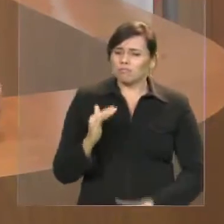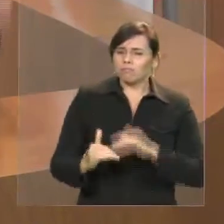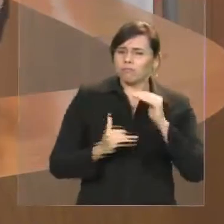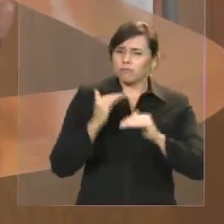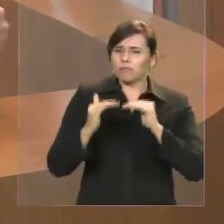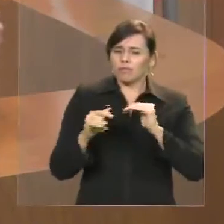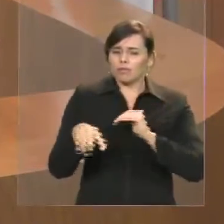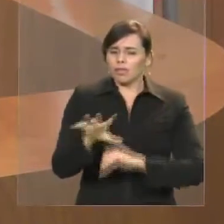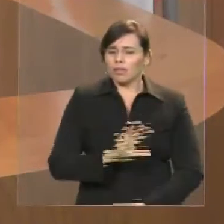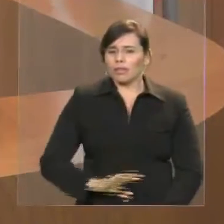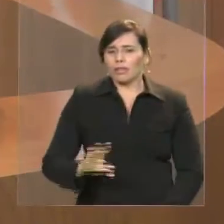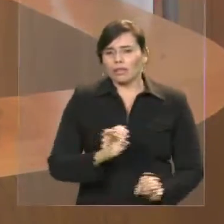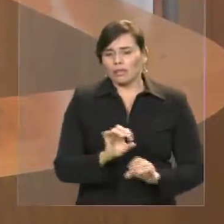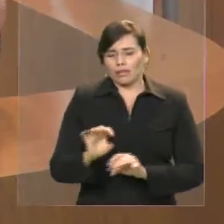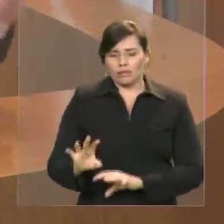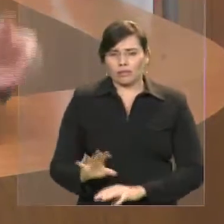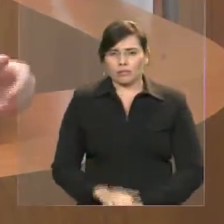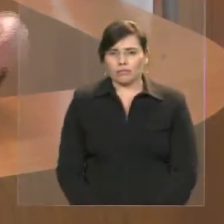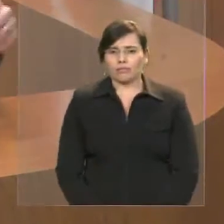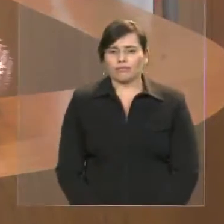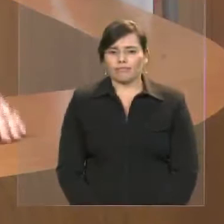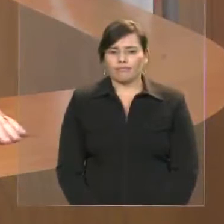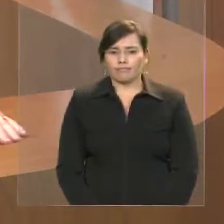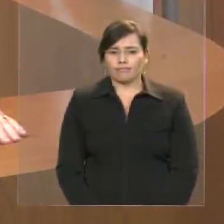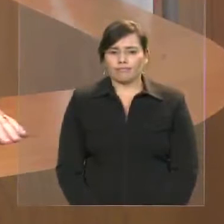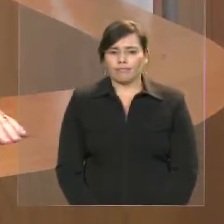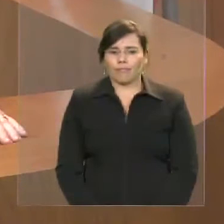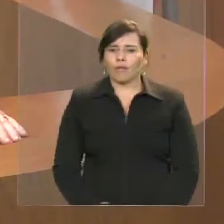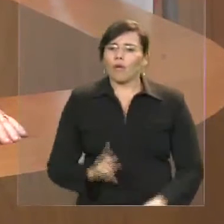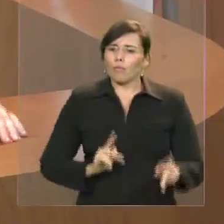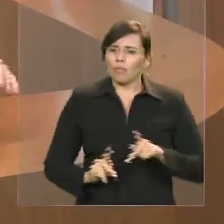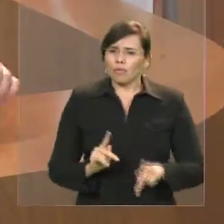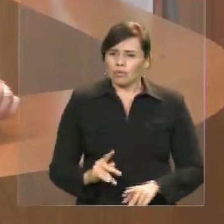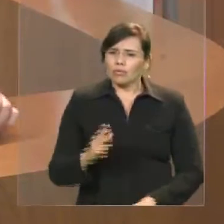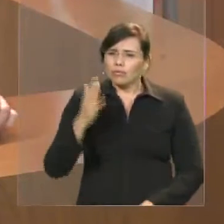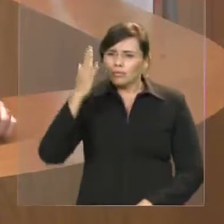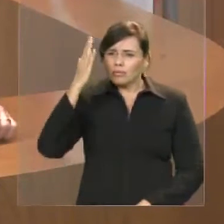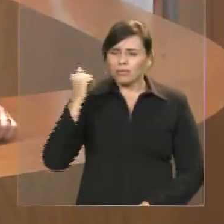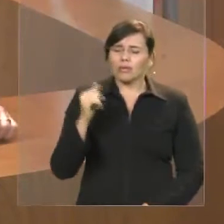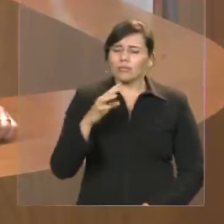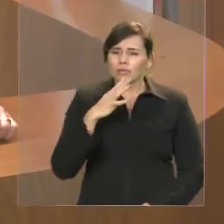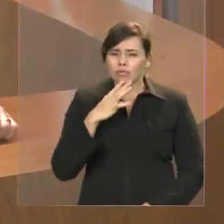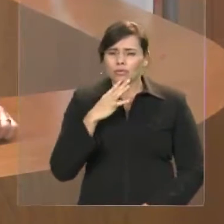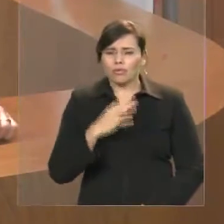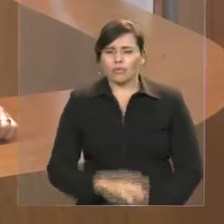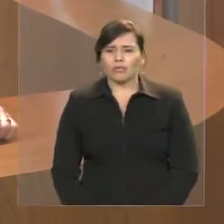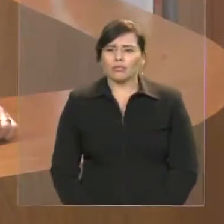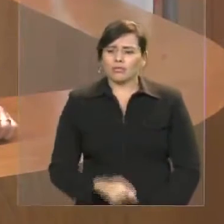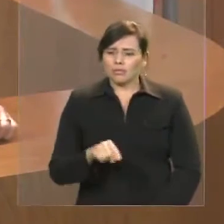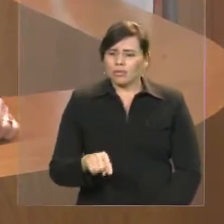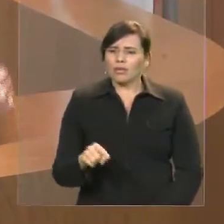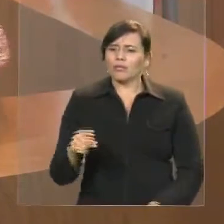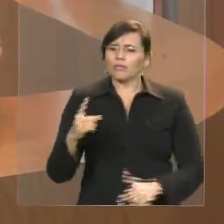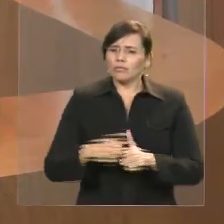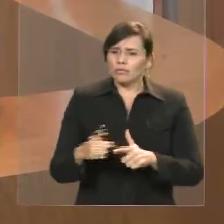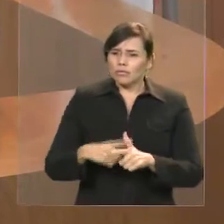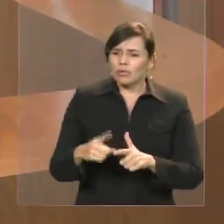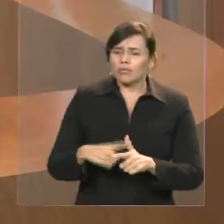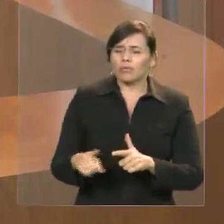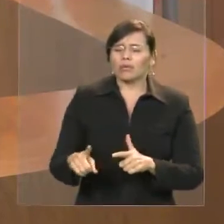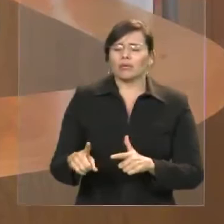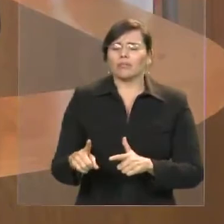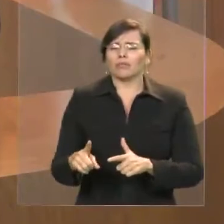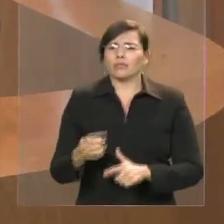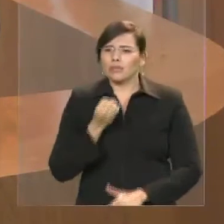os esforços do prefeito, da equipe da administração municipal, para resolver os problemas. Mas, seria bom o senhor falar